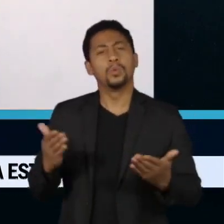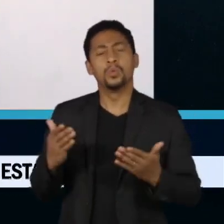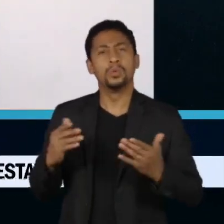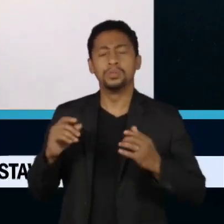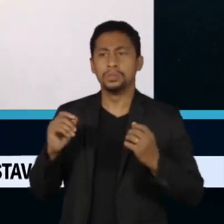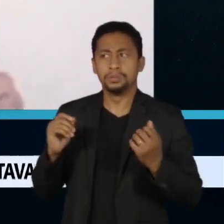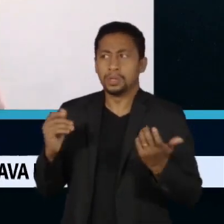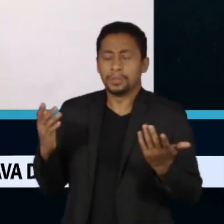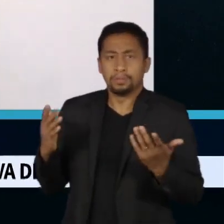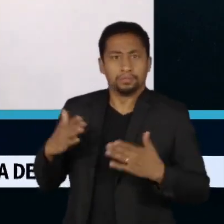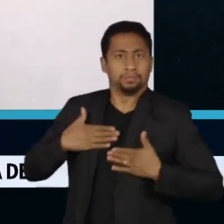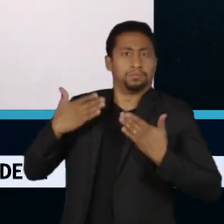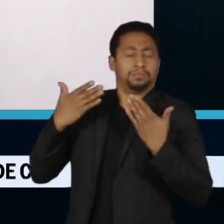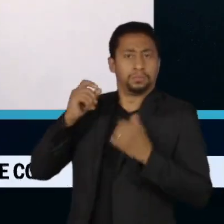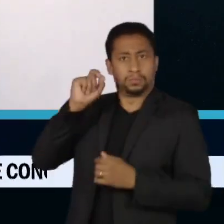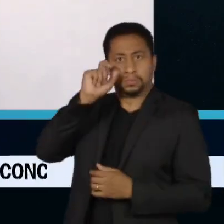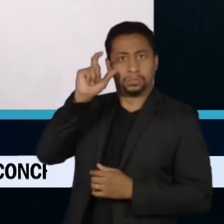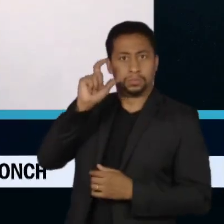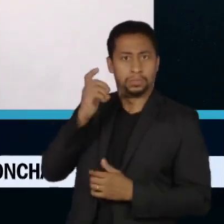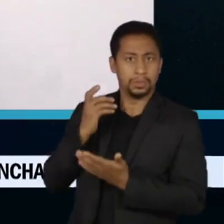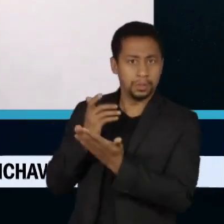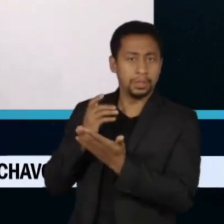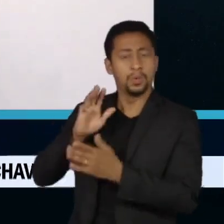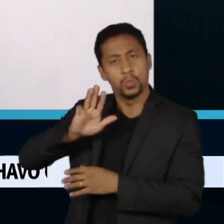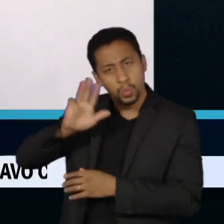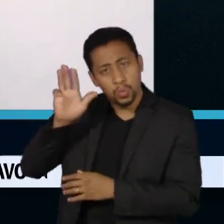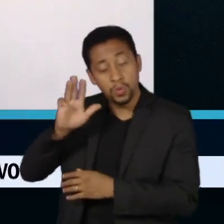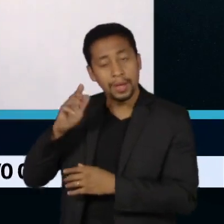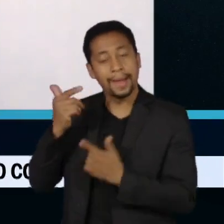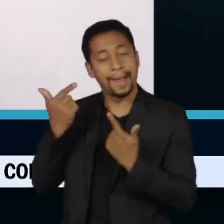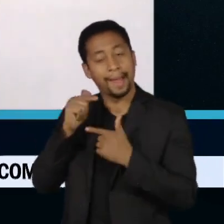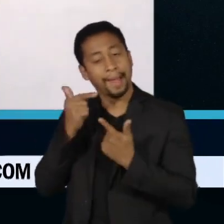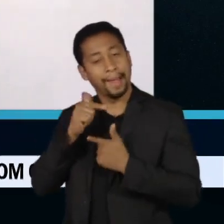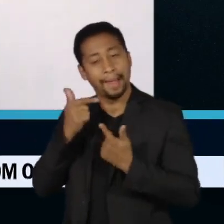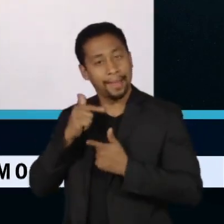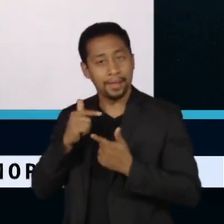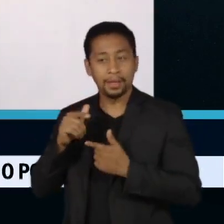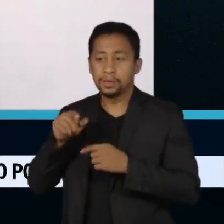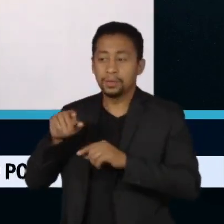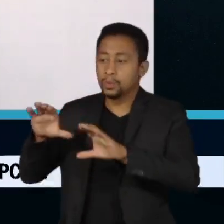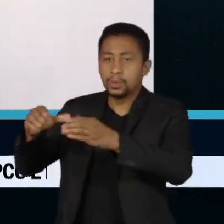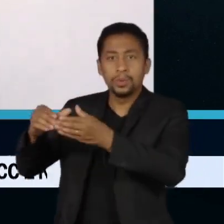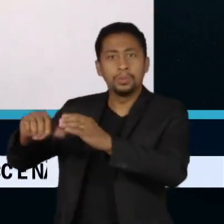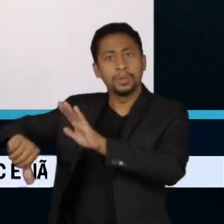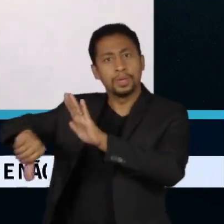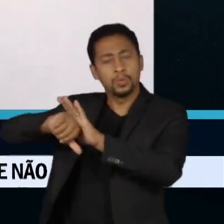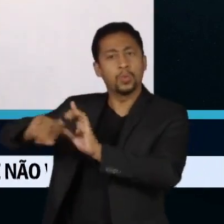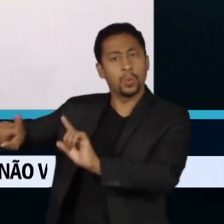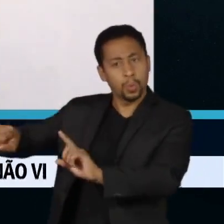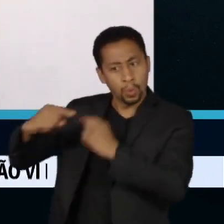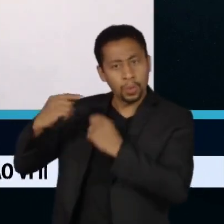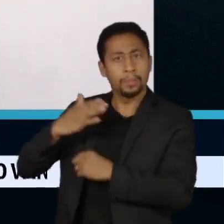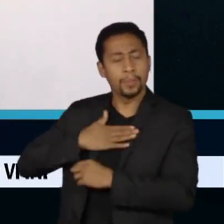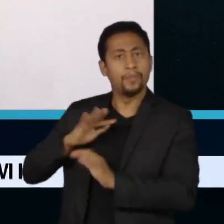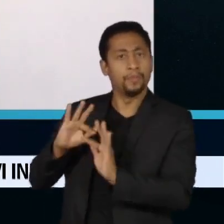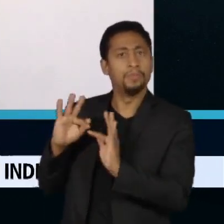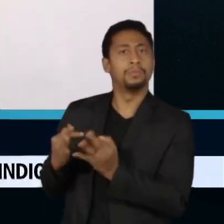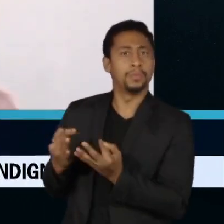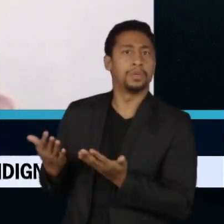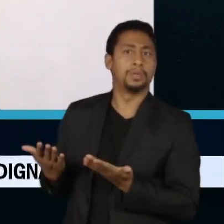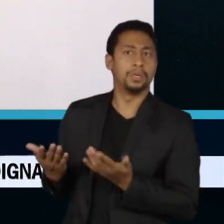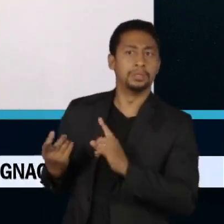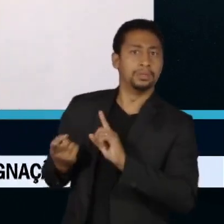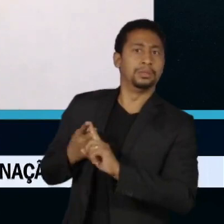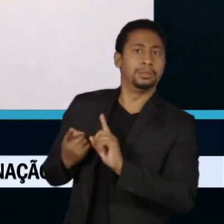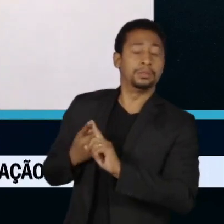fala do presidente da República que simplesmente riu das ameaças à minha família e